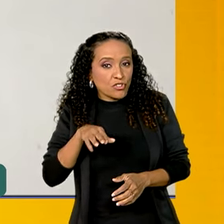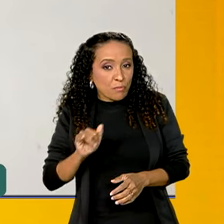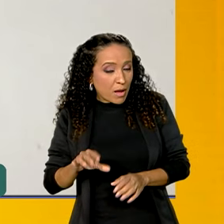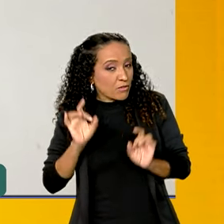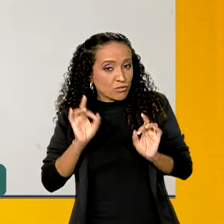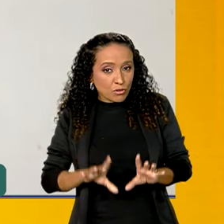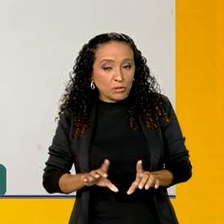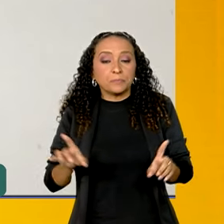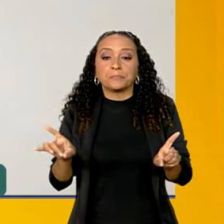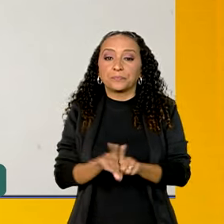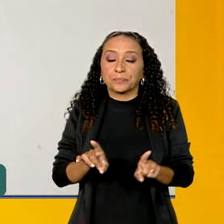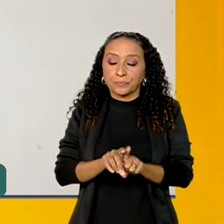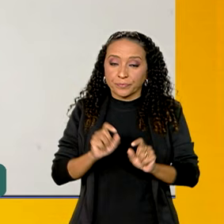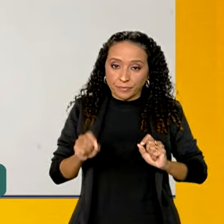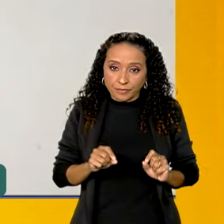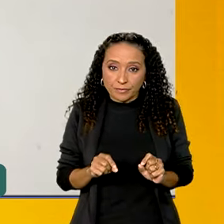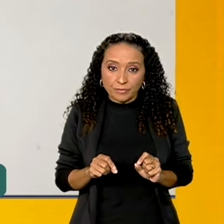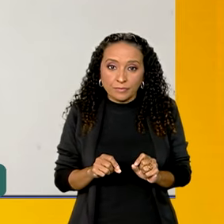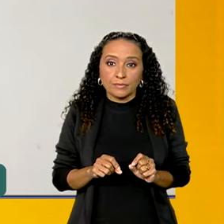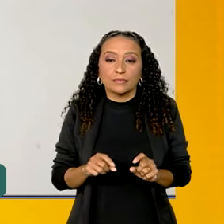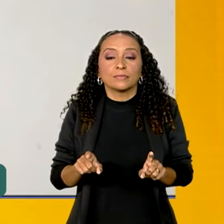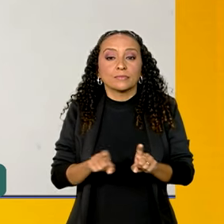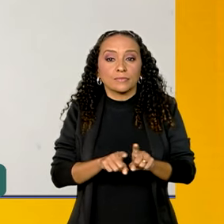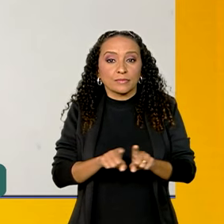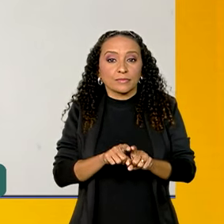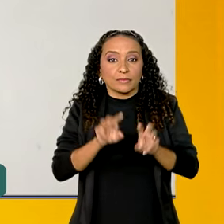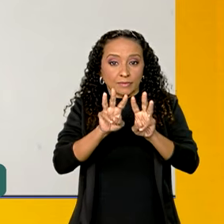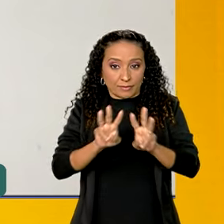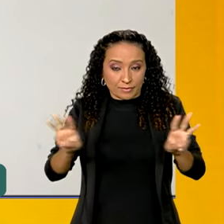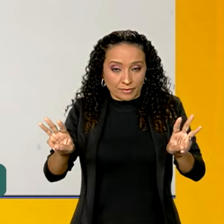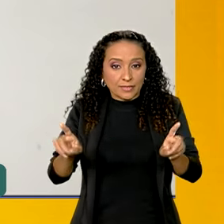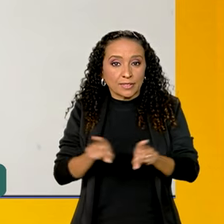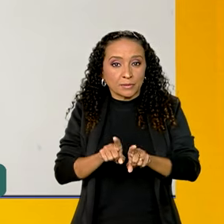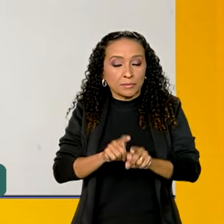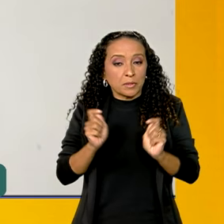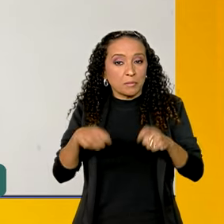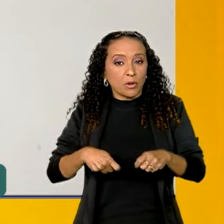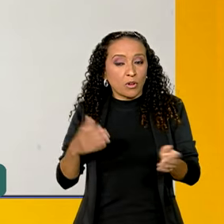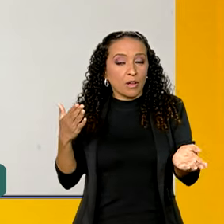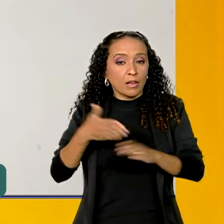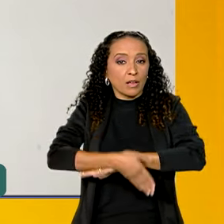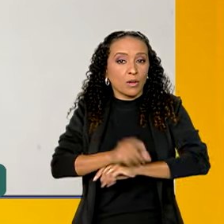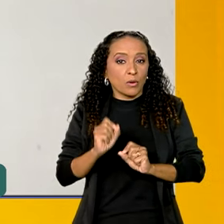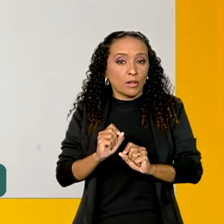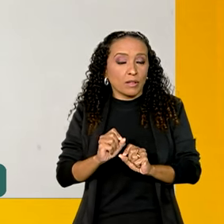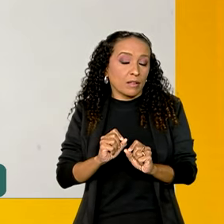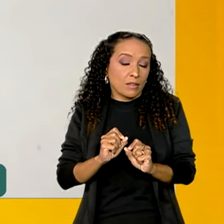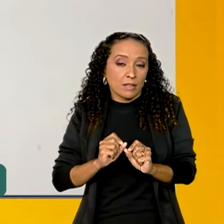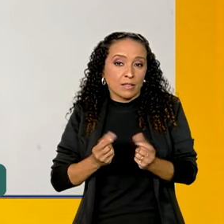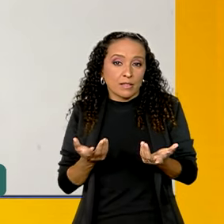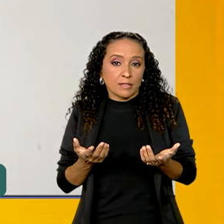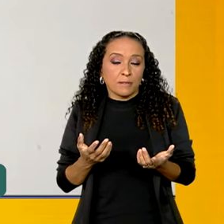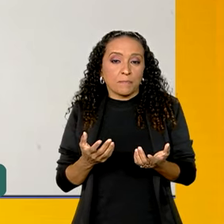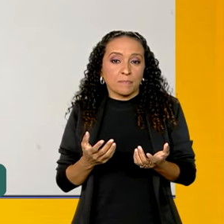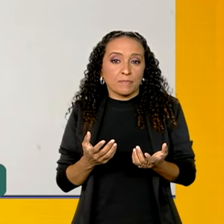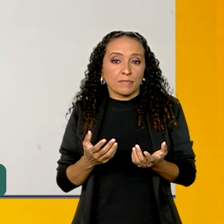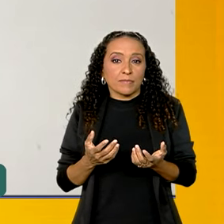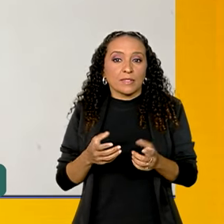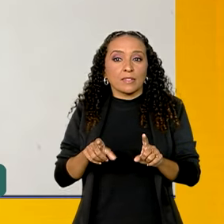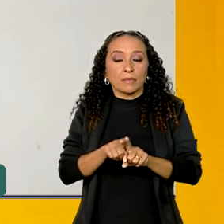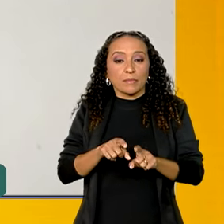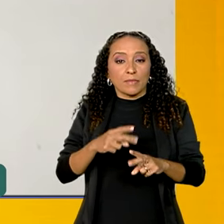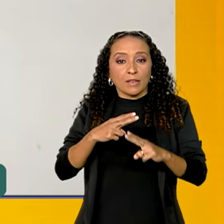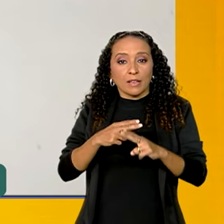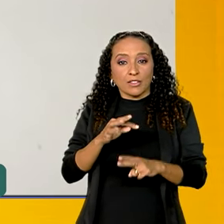do canal do desenrola.gov.br, você também pode acessar ou pelo Caixa Tem,